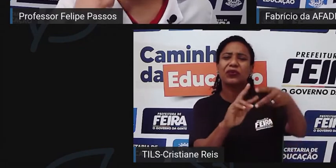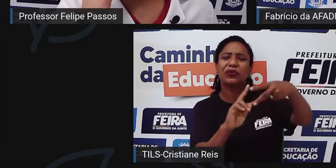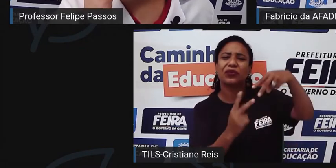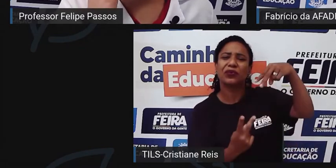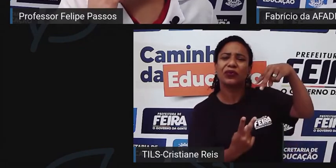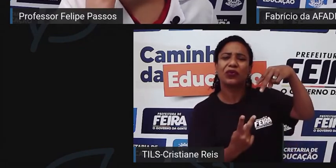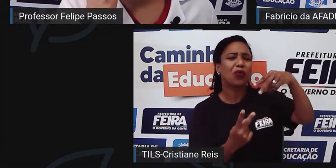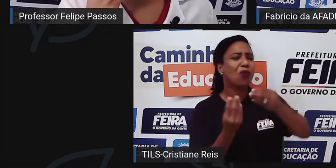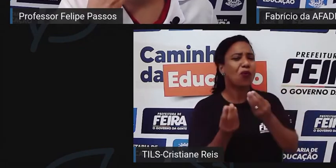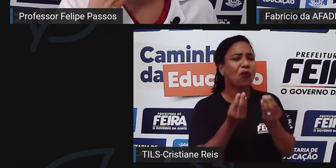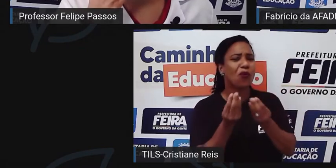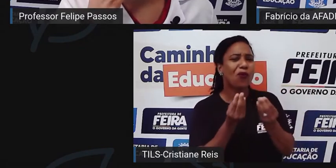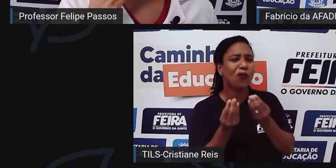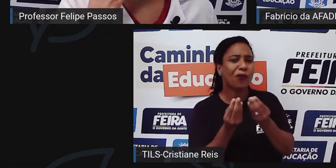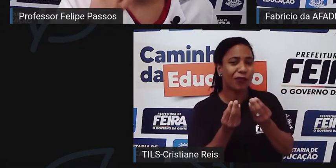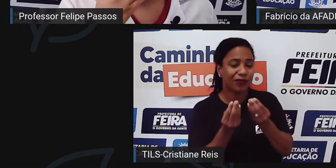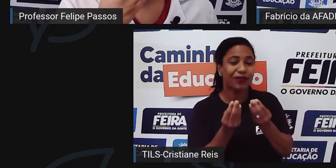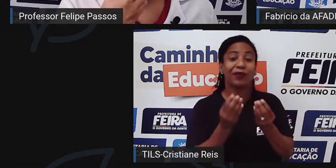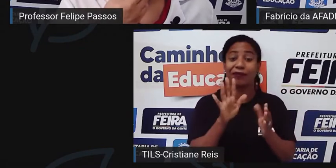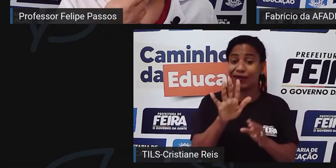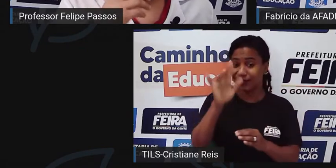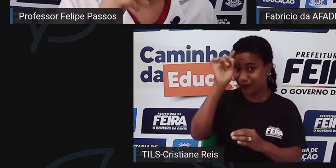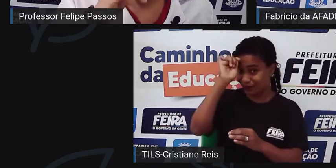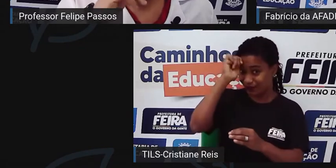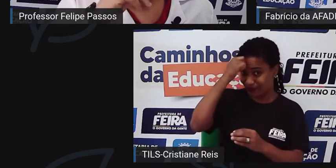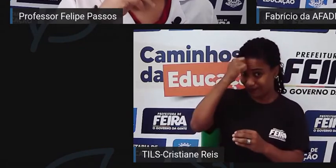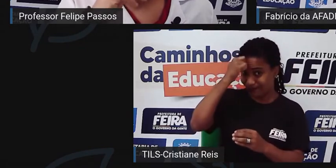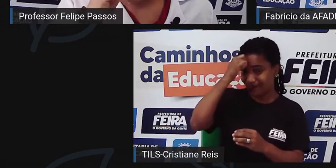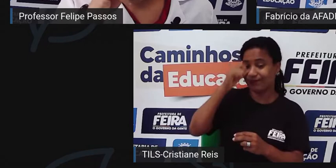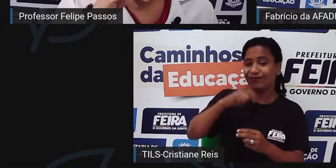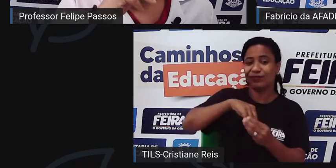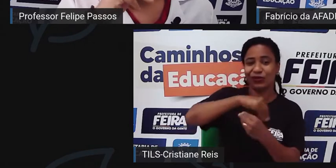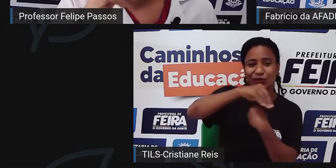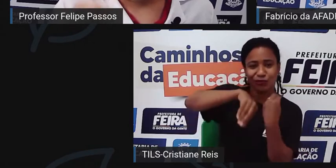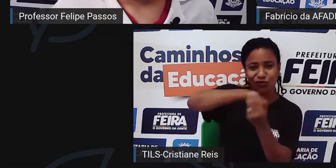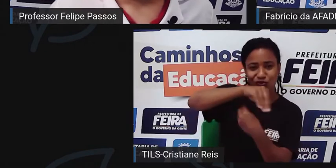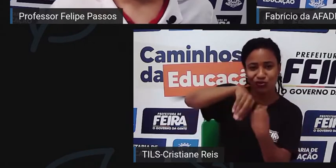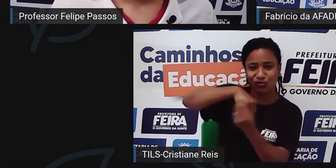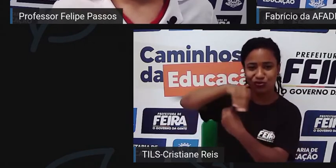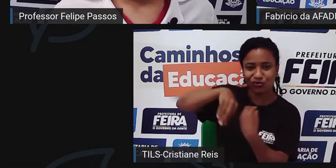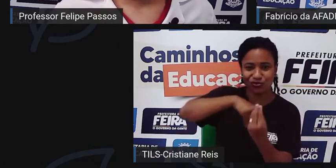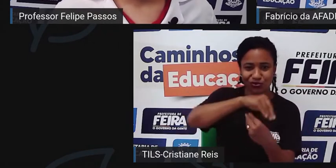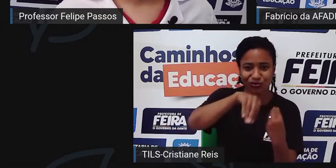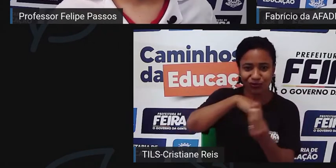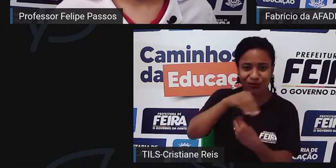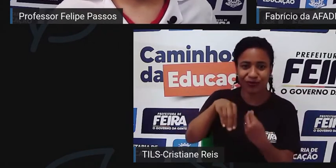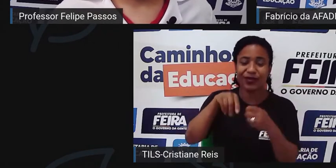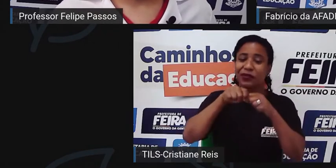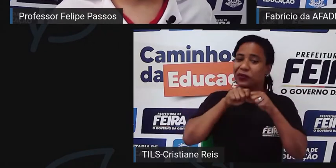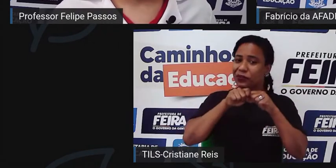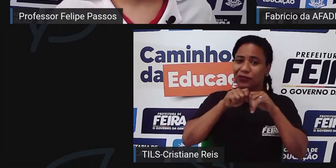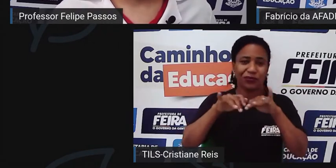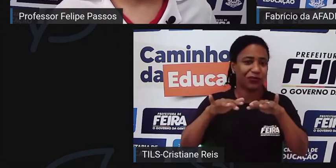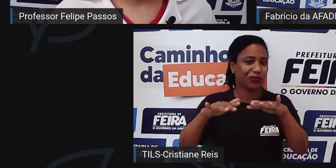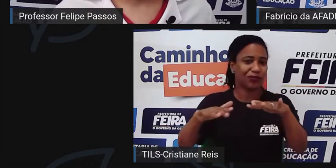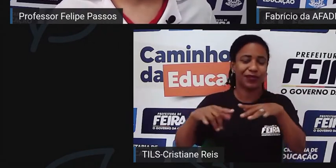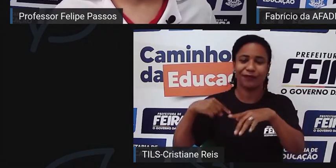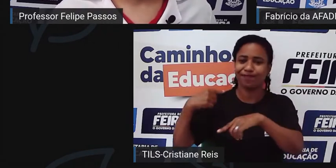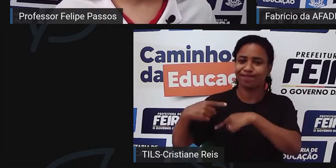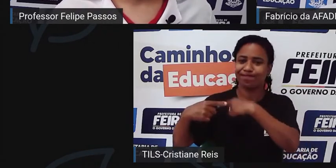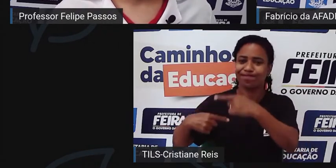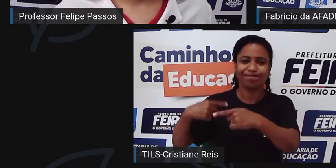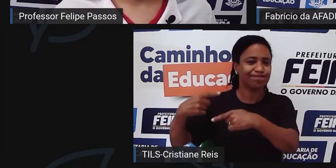devido à mistigenação que tem no nosso país, a doença falciforme, ela foi evoluindo. Ela foi